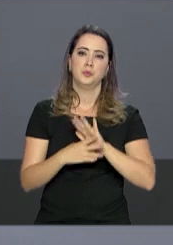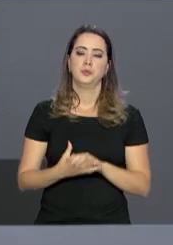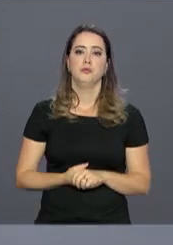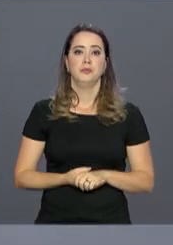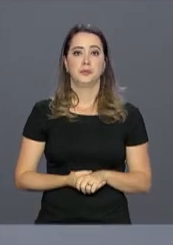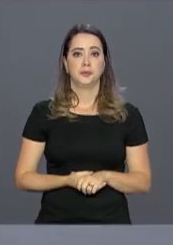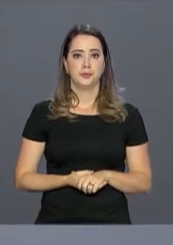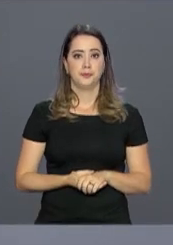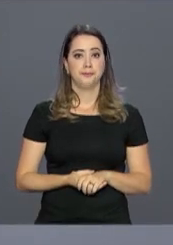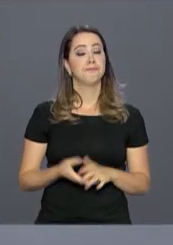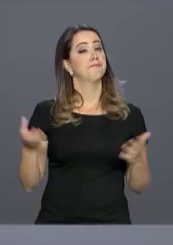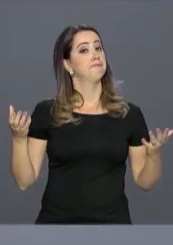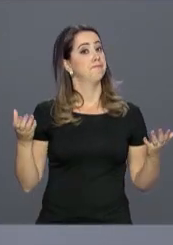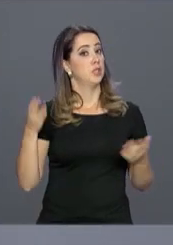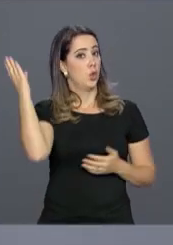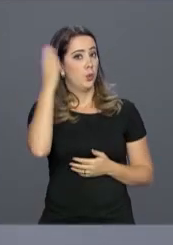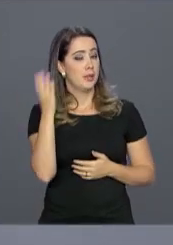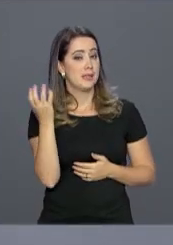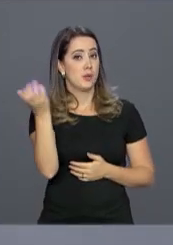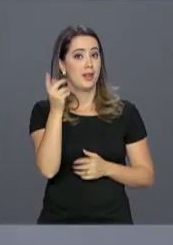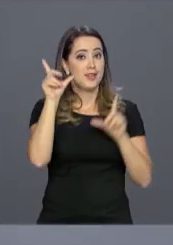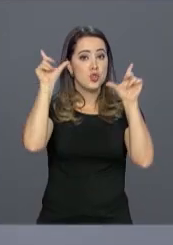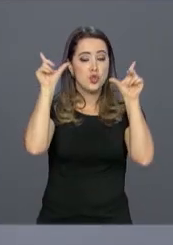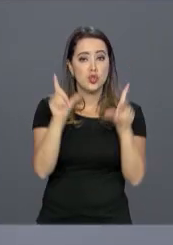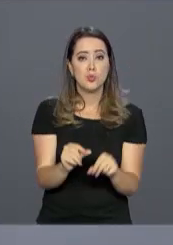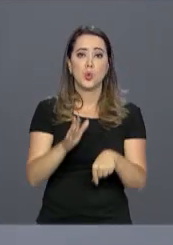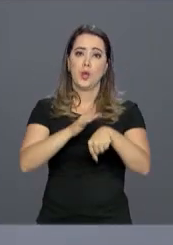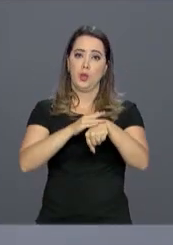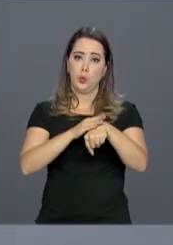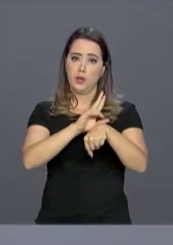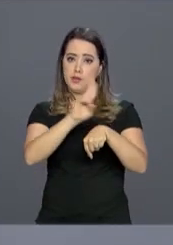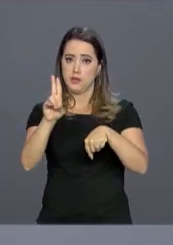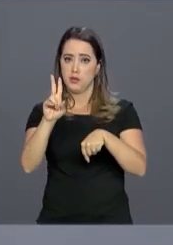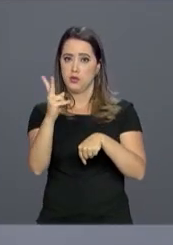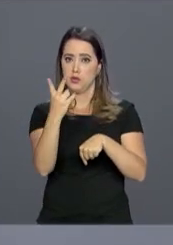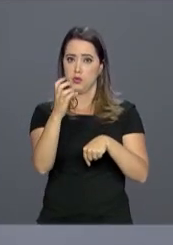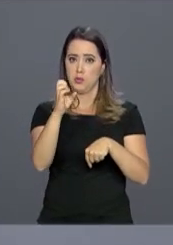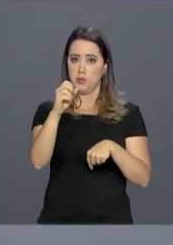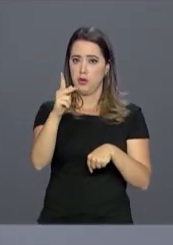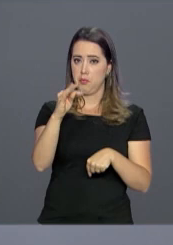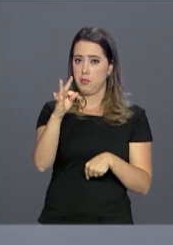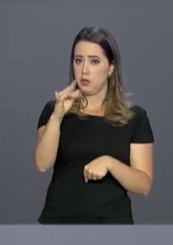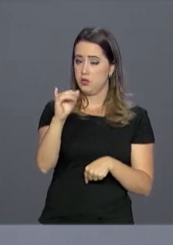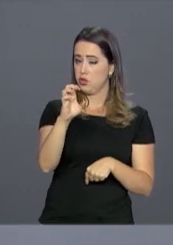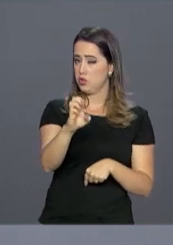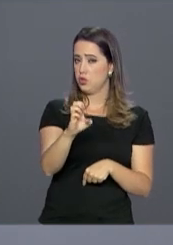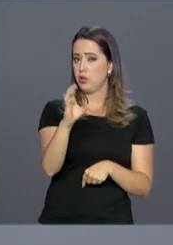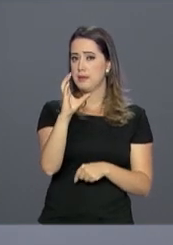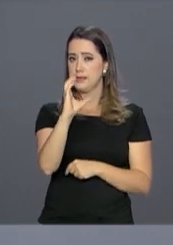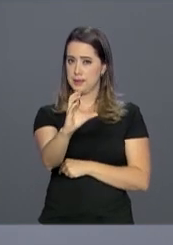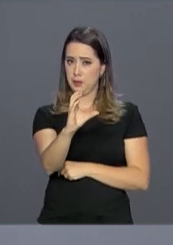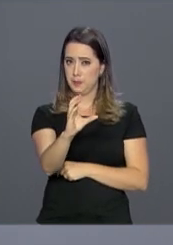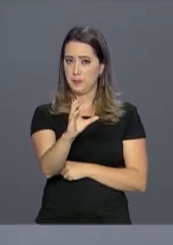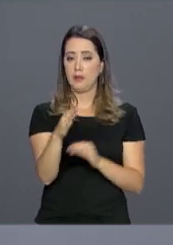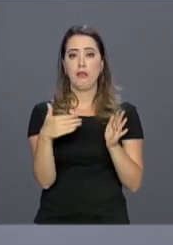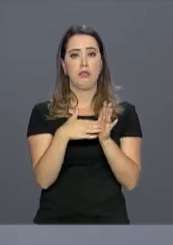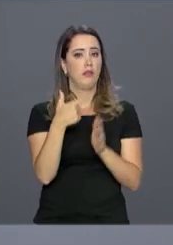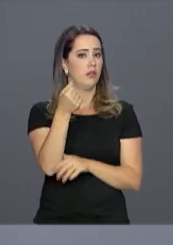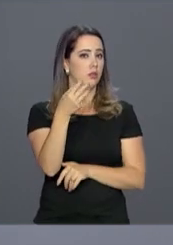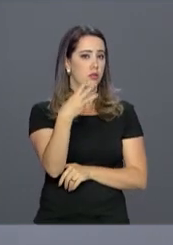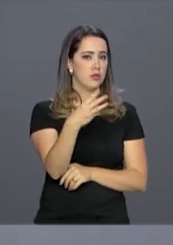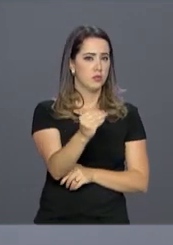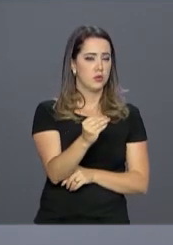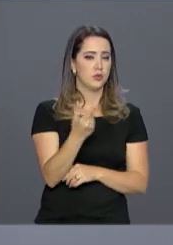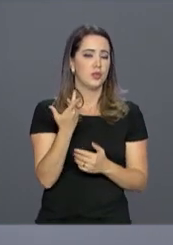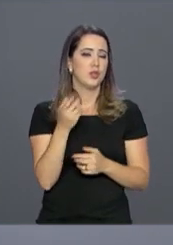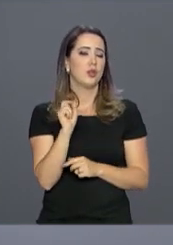Brasil quer reduzir o número de casos e a mortalidade por hepatite C até 2030. Para isso, o plano do governo é simplificar